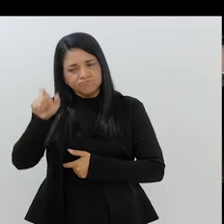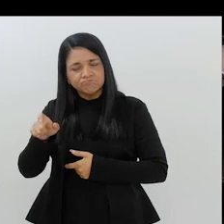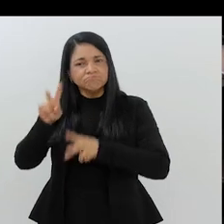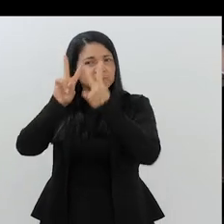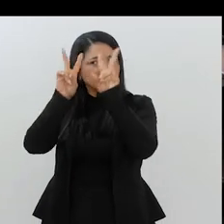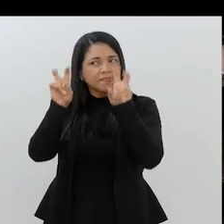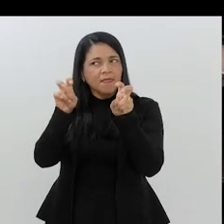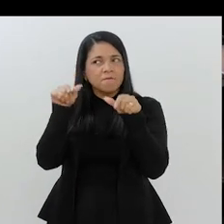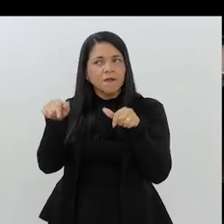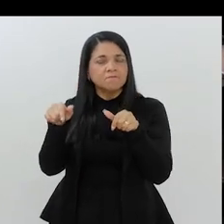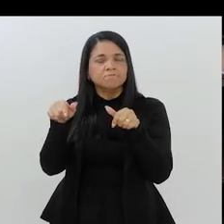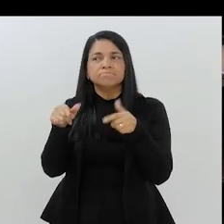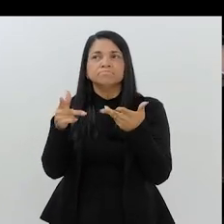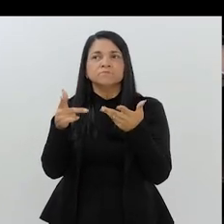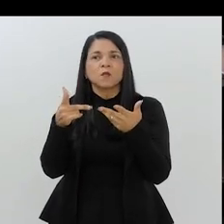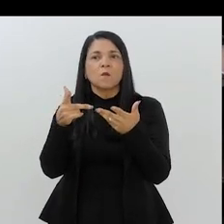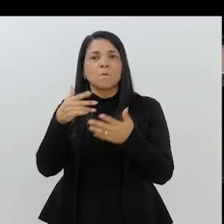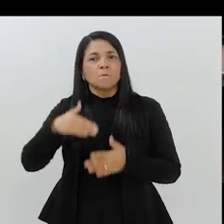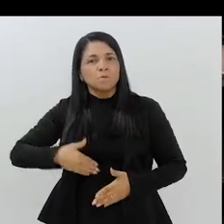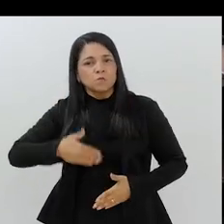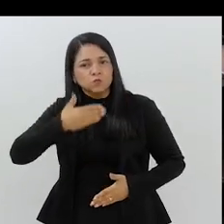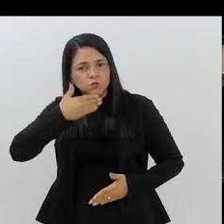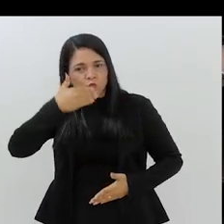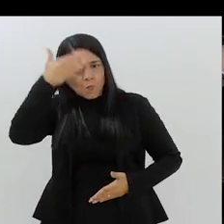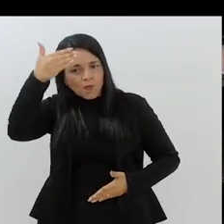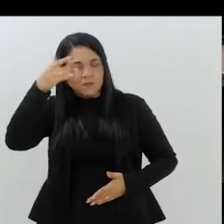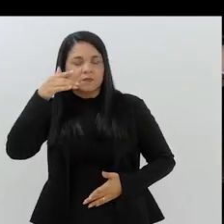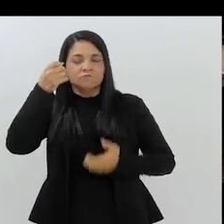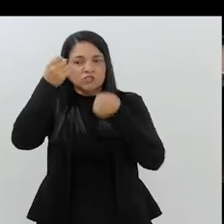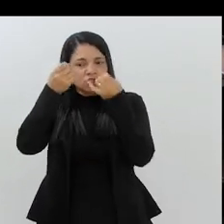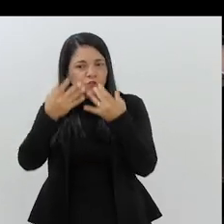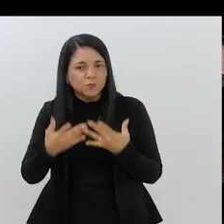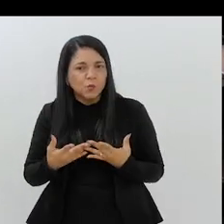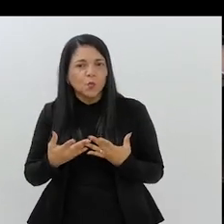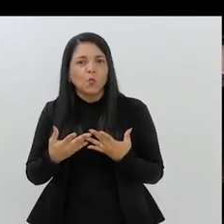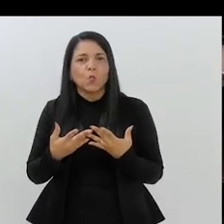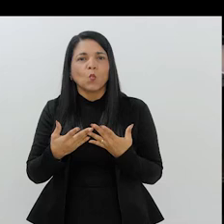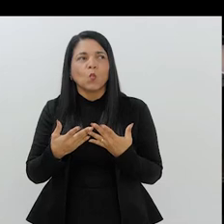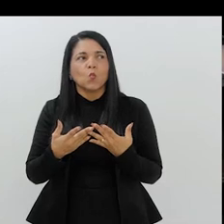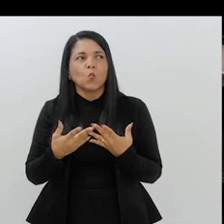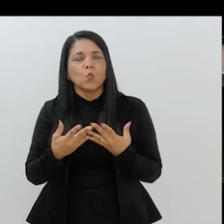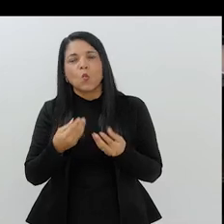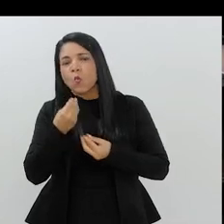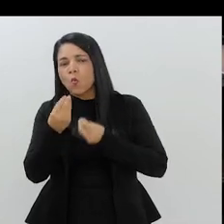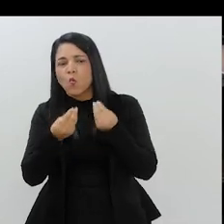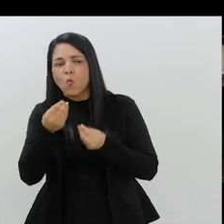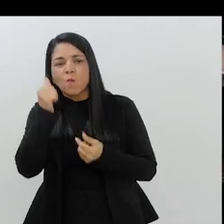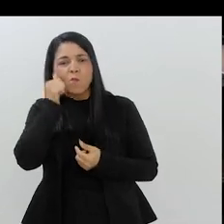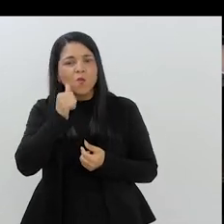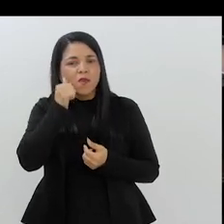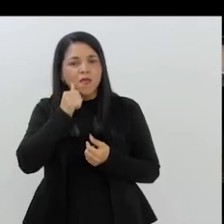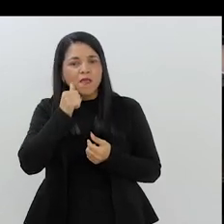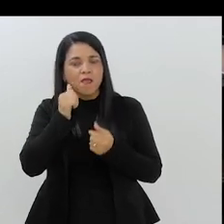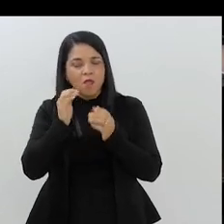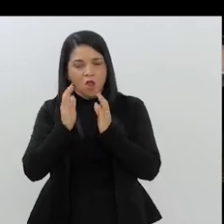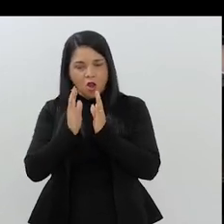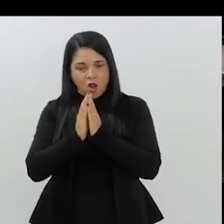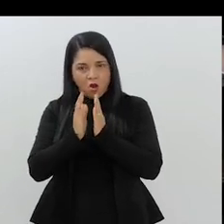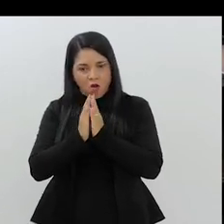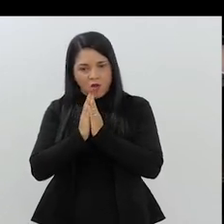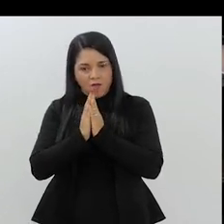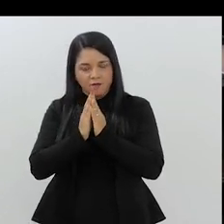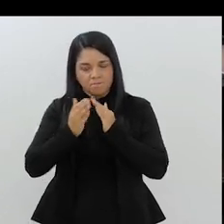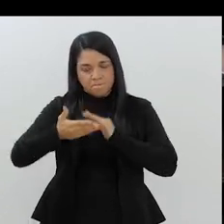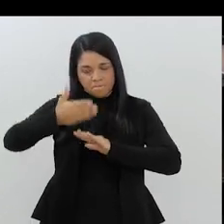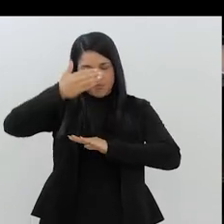muçulmanos. E ele, com muita propriedade, foi explicar por que as mulheres rezavam na parte de trás. e ele falou, não,